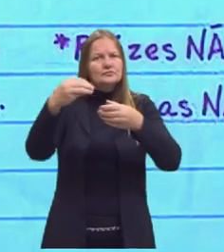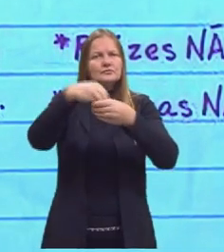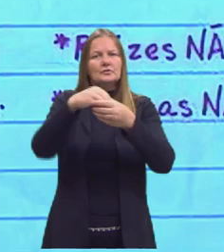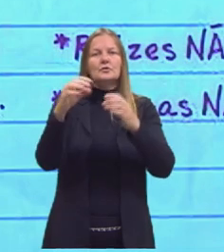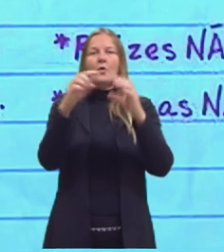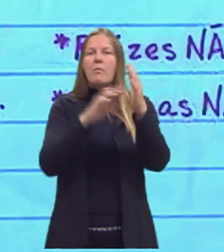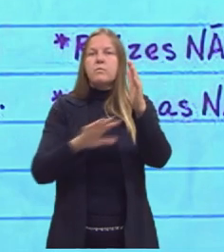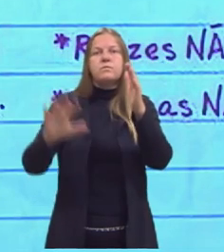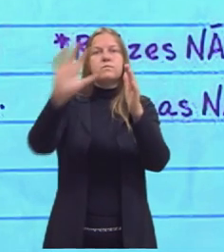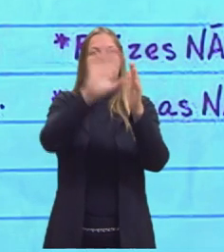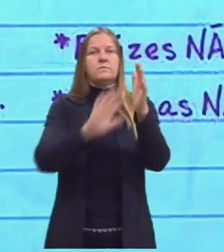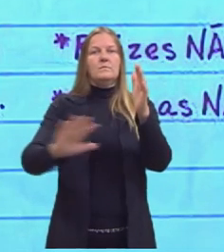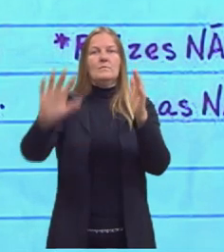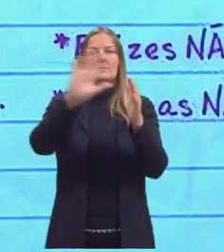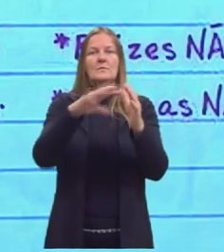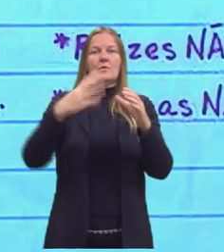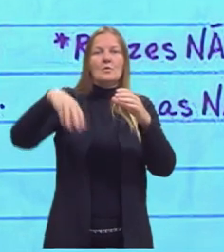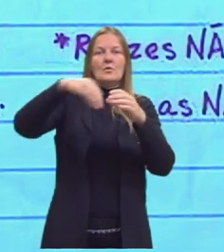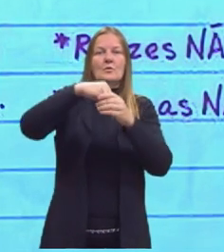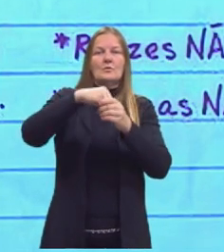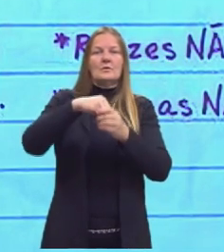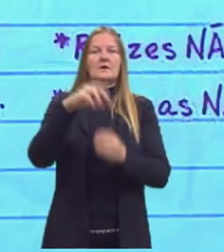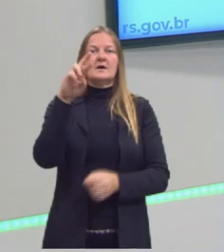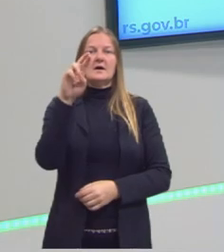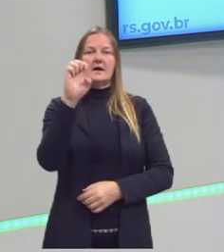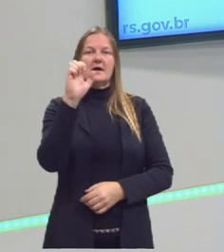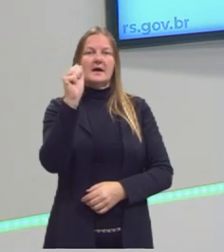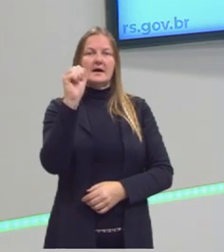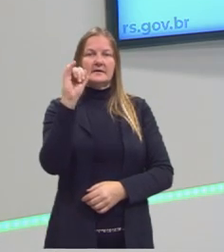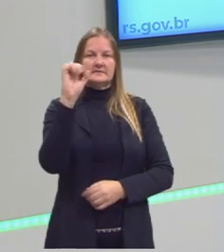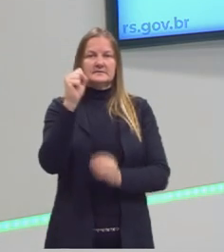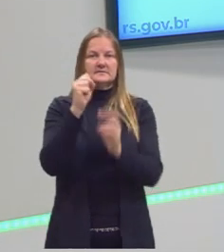isso faz parte do conjunto dos números reais.